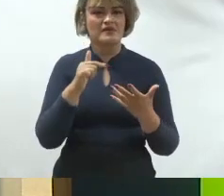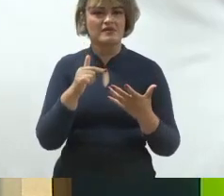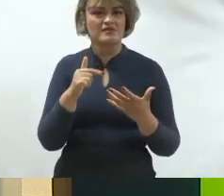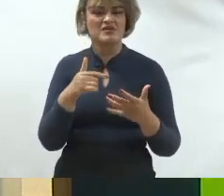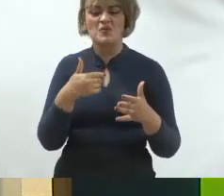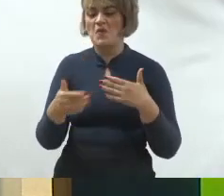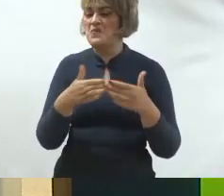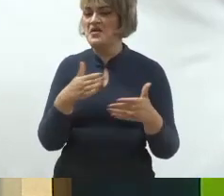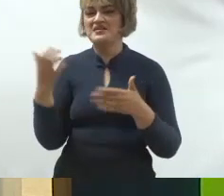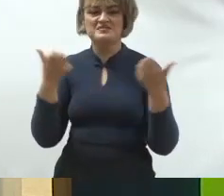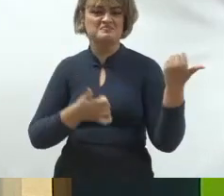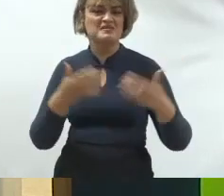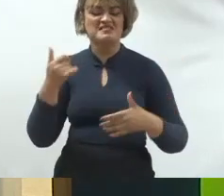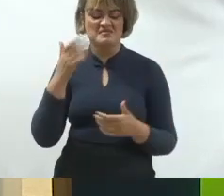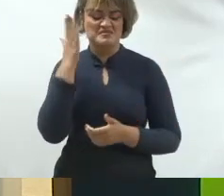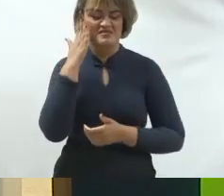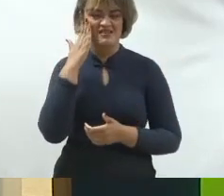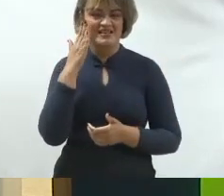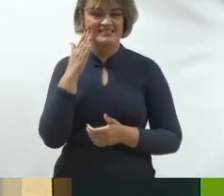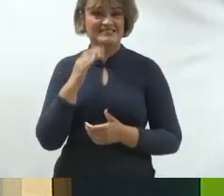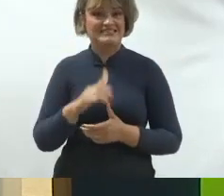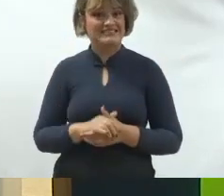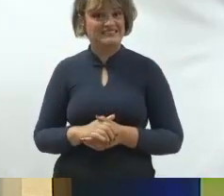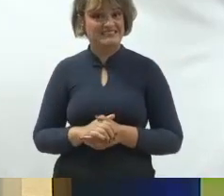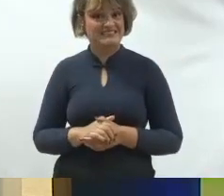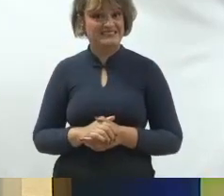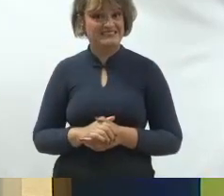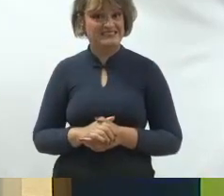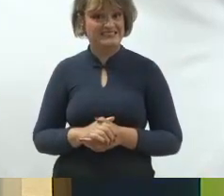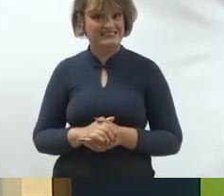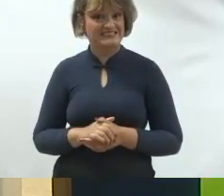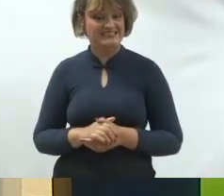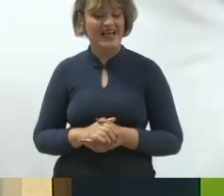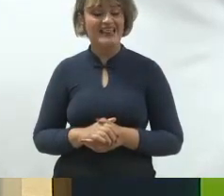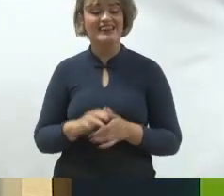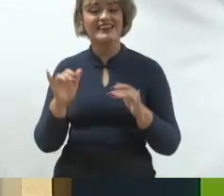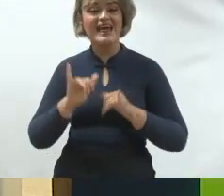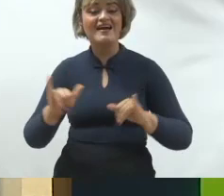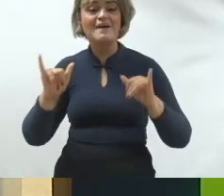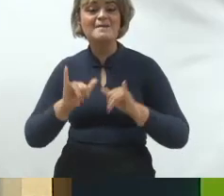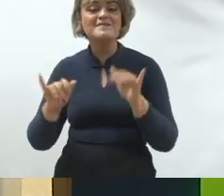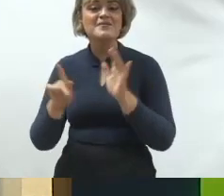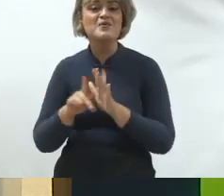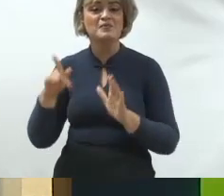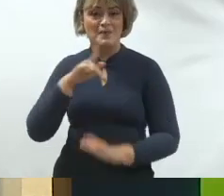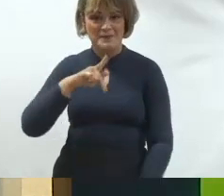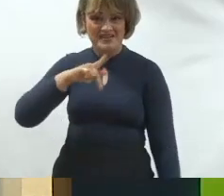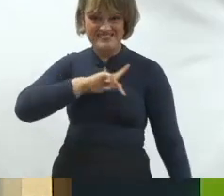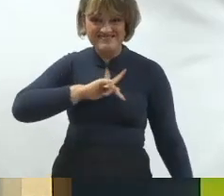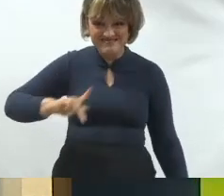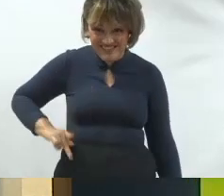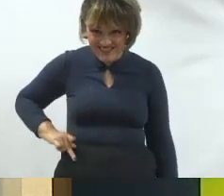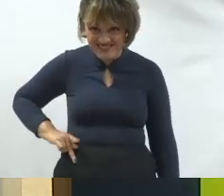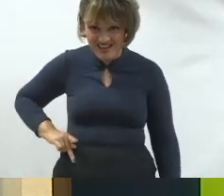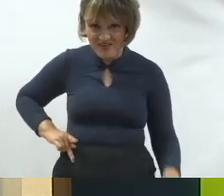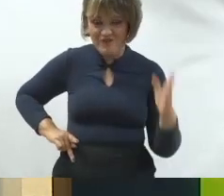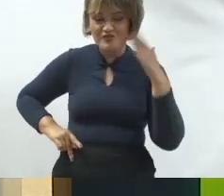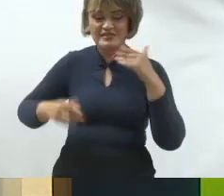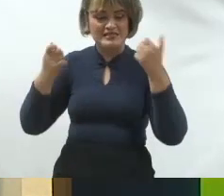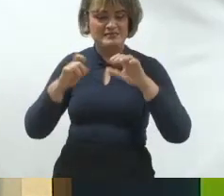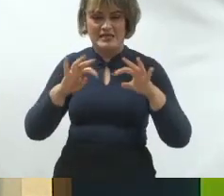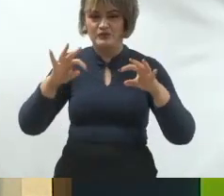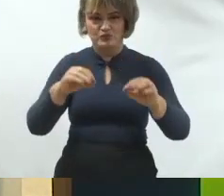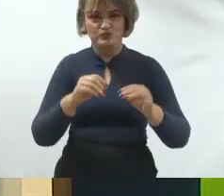eu traço. Então, olha, olha o meu programa, deixa eu dizer uma coisa para você, nem para a campanha para presidente da república a gente faz isso, nem para a campanha de